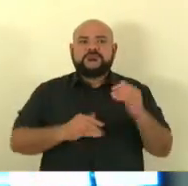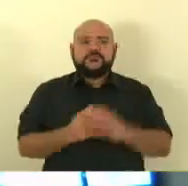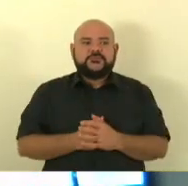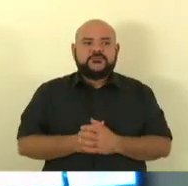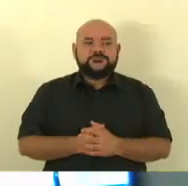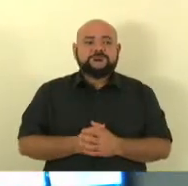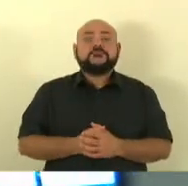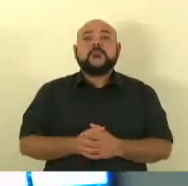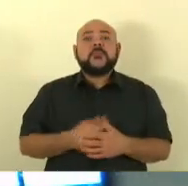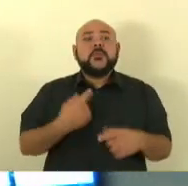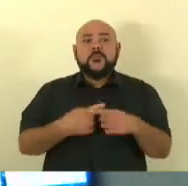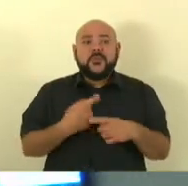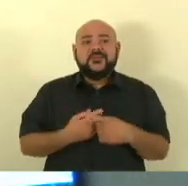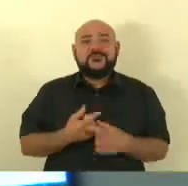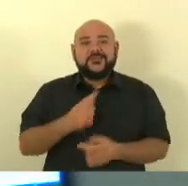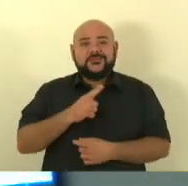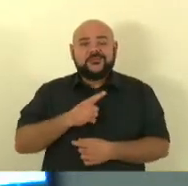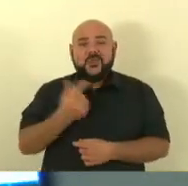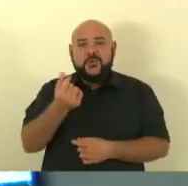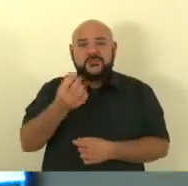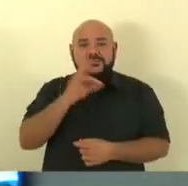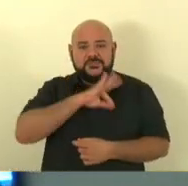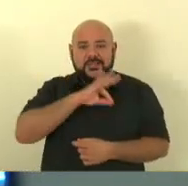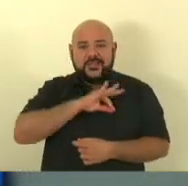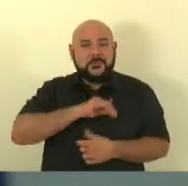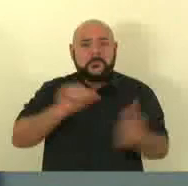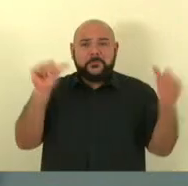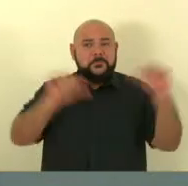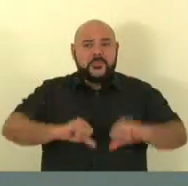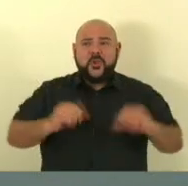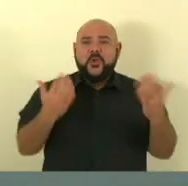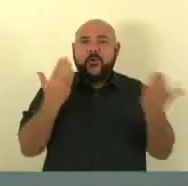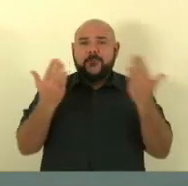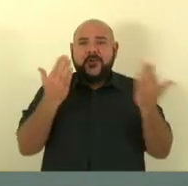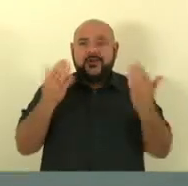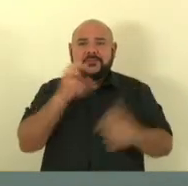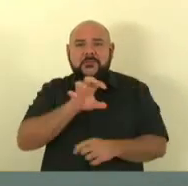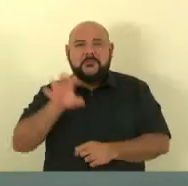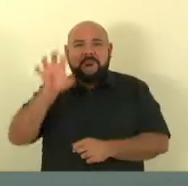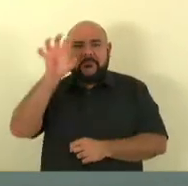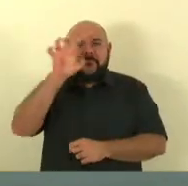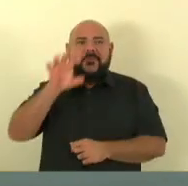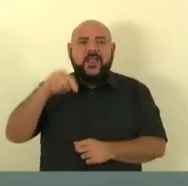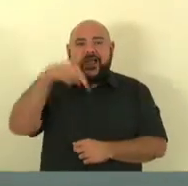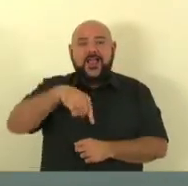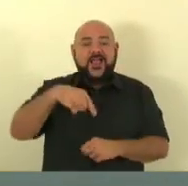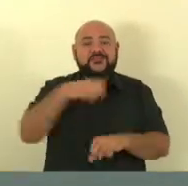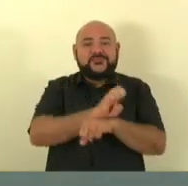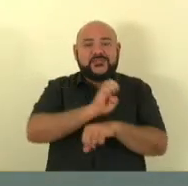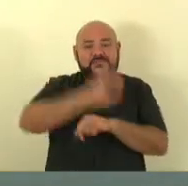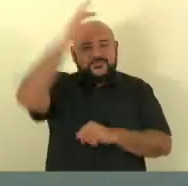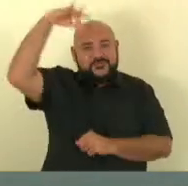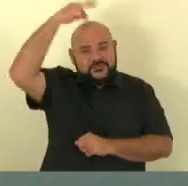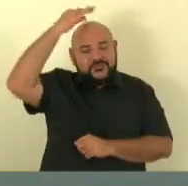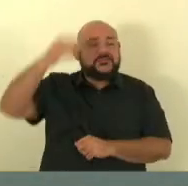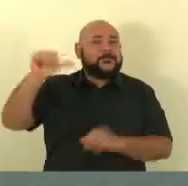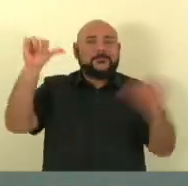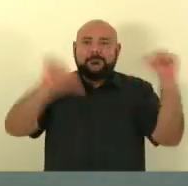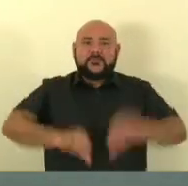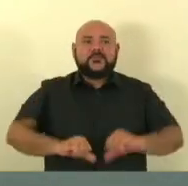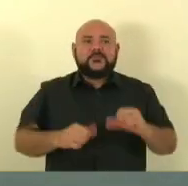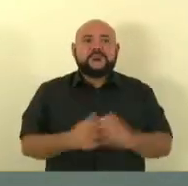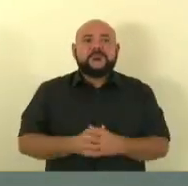a pior remuneração de todo o Brasil. É inadmissível um Estado, nota A em capacidade de